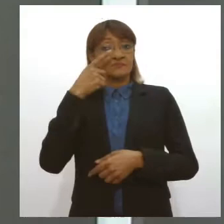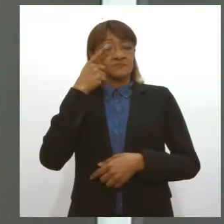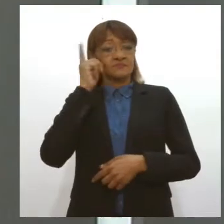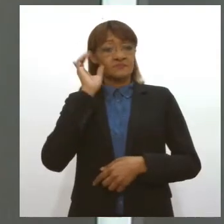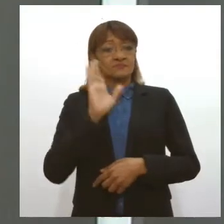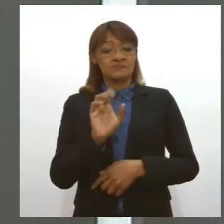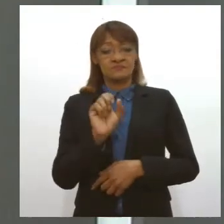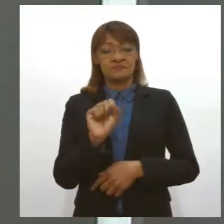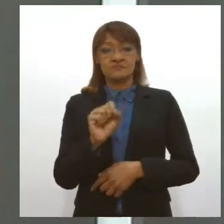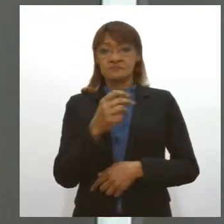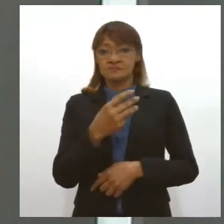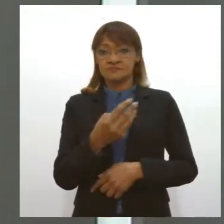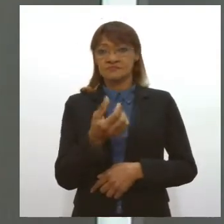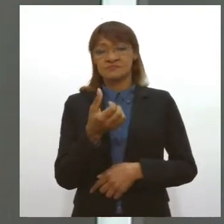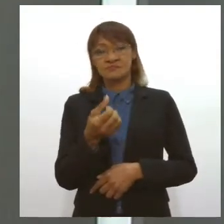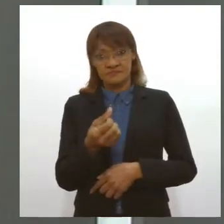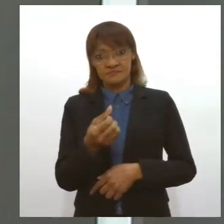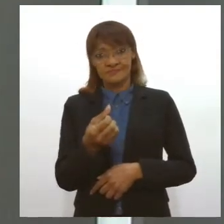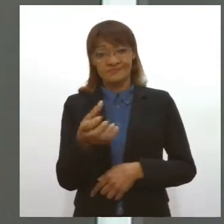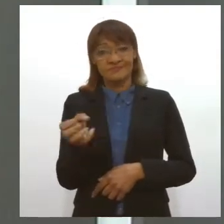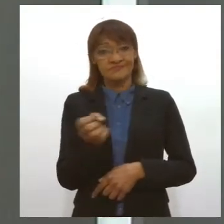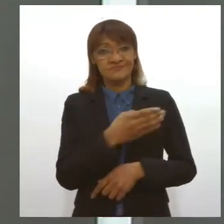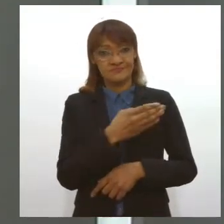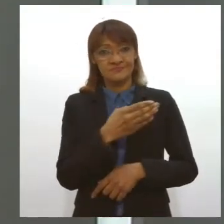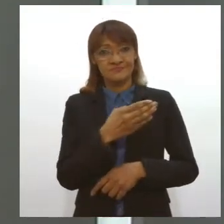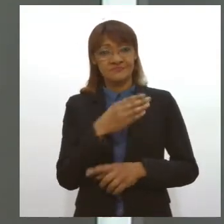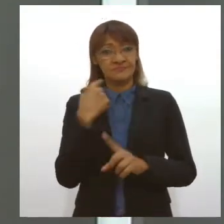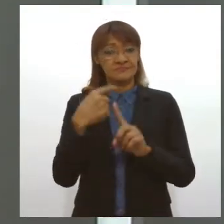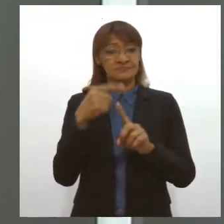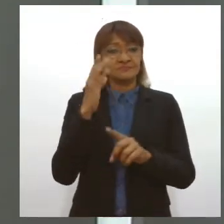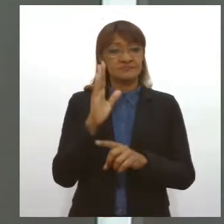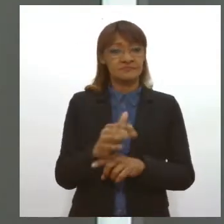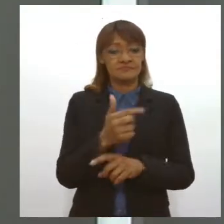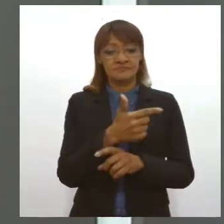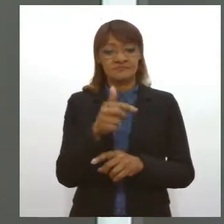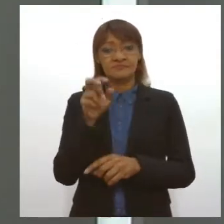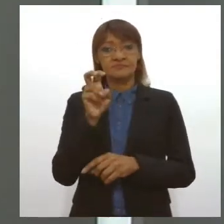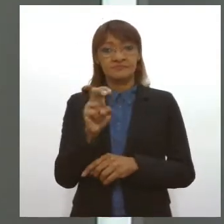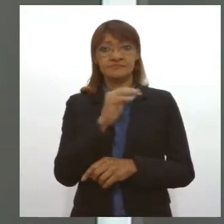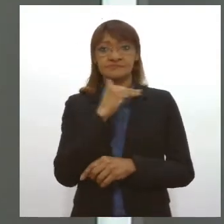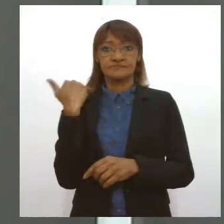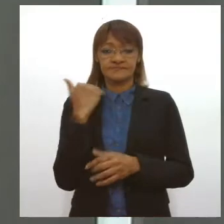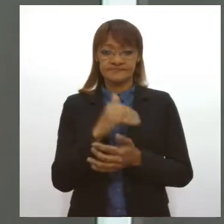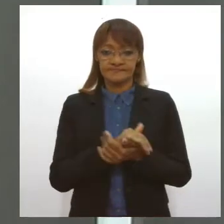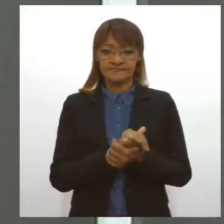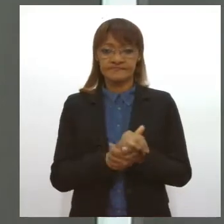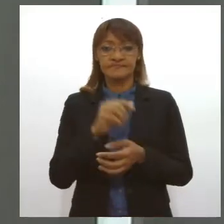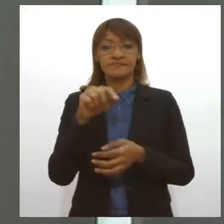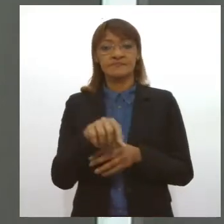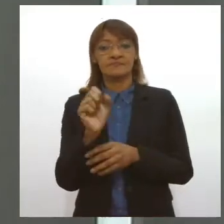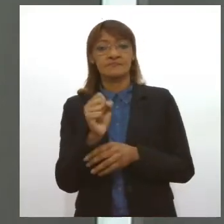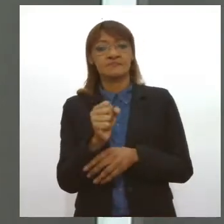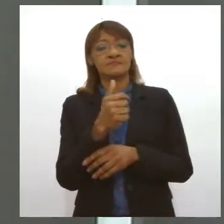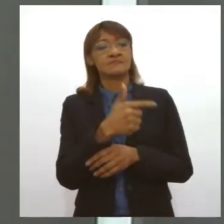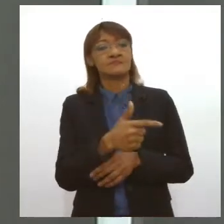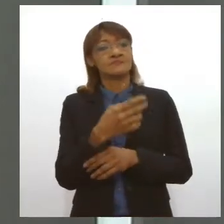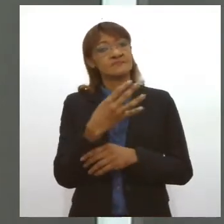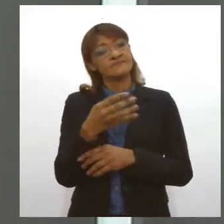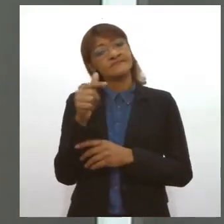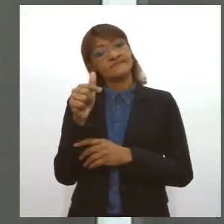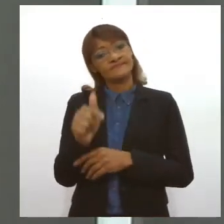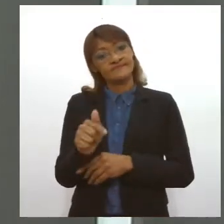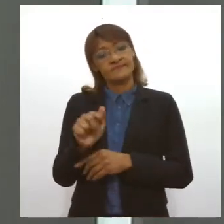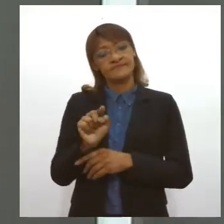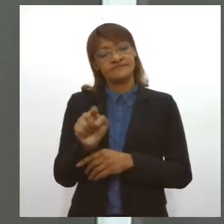836 novos casos de Covid-19 e 25 óbitos. Em Sergipe, 247